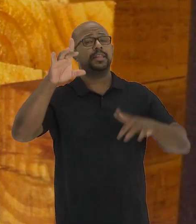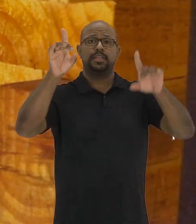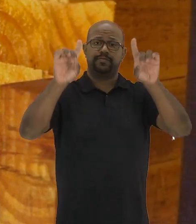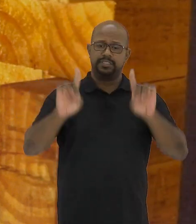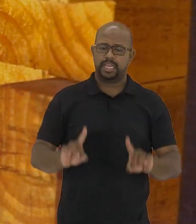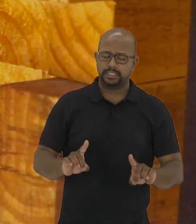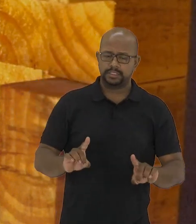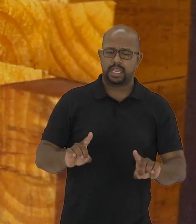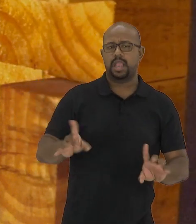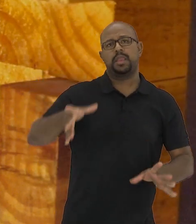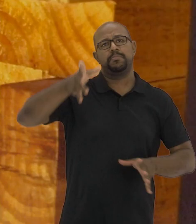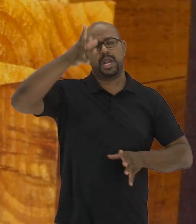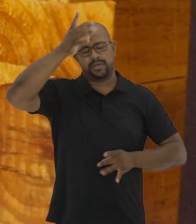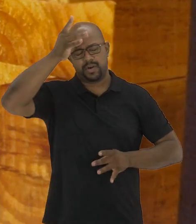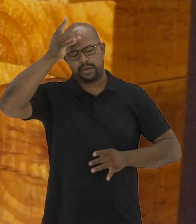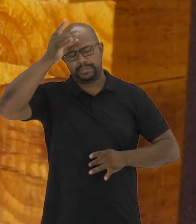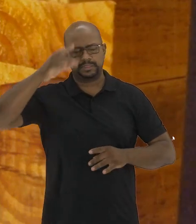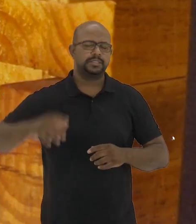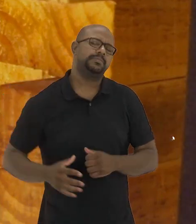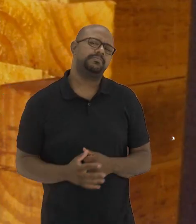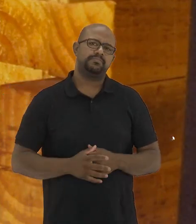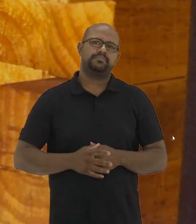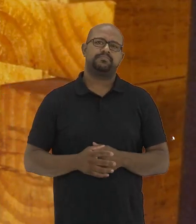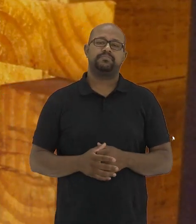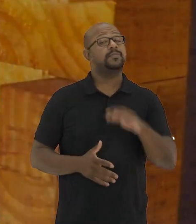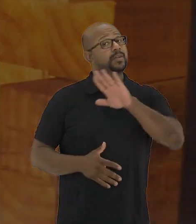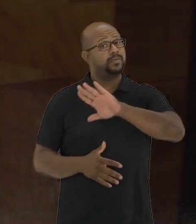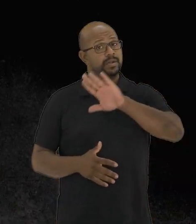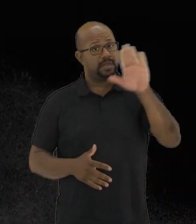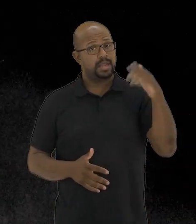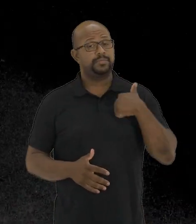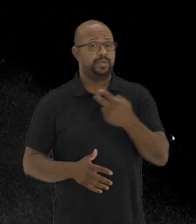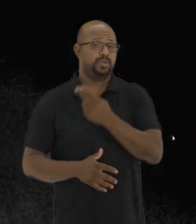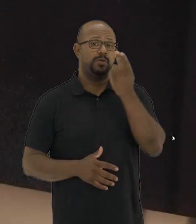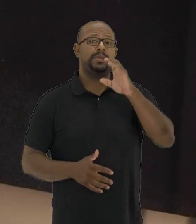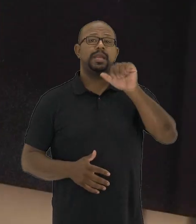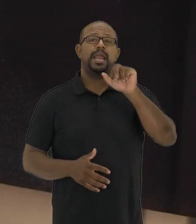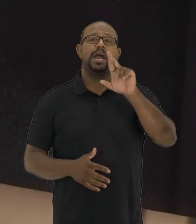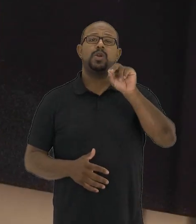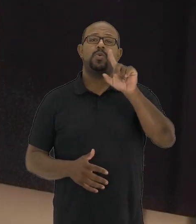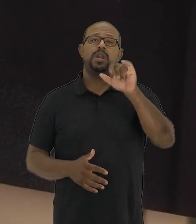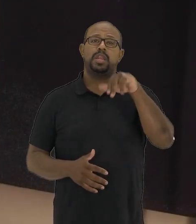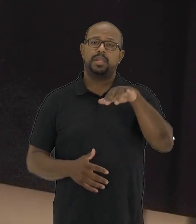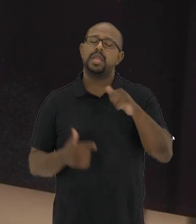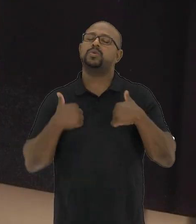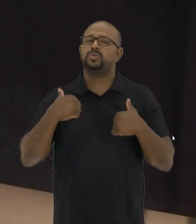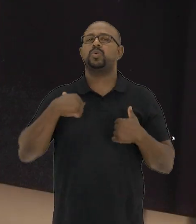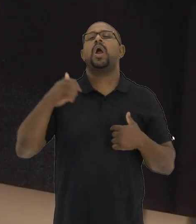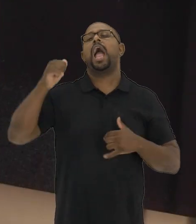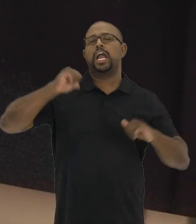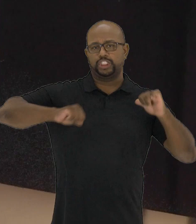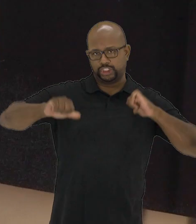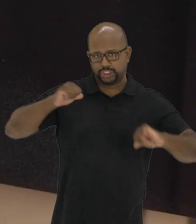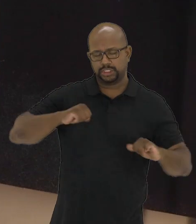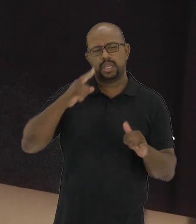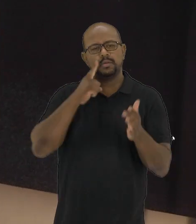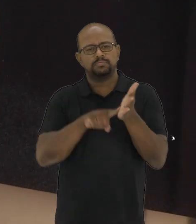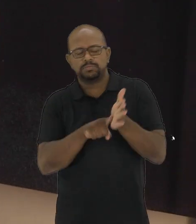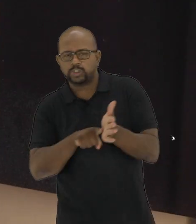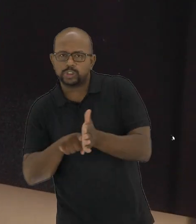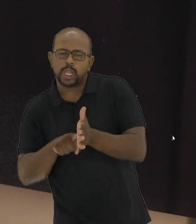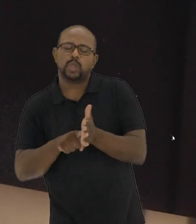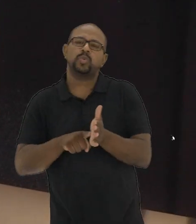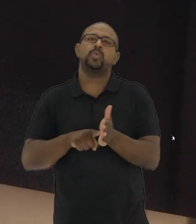pensar deficiência e performance? Olá, meu nome é Carolina Teixeira, eu sou